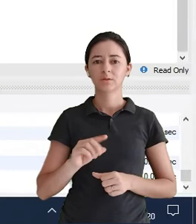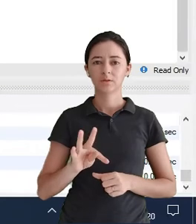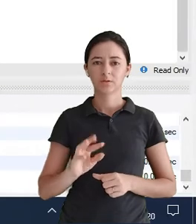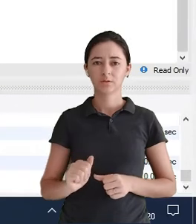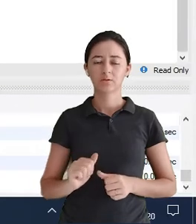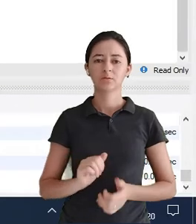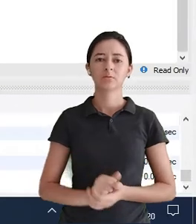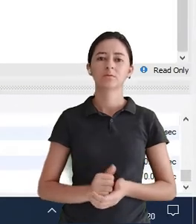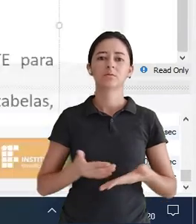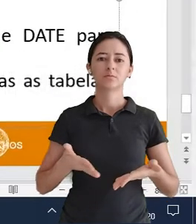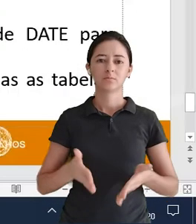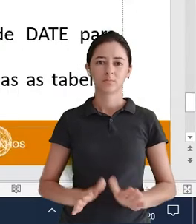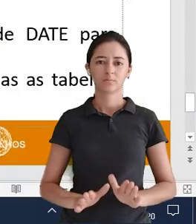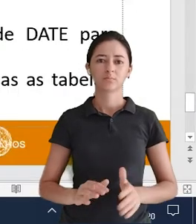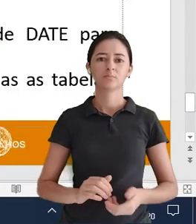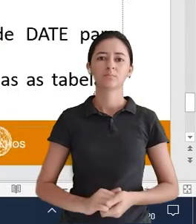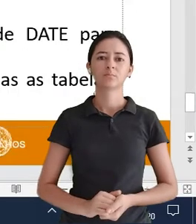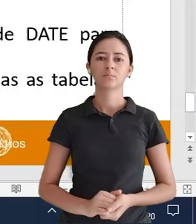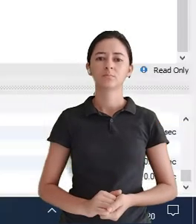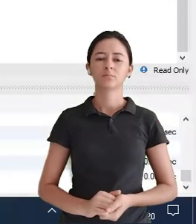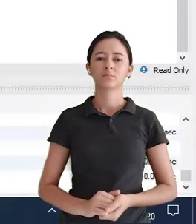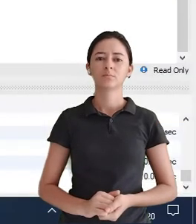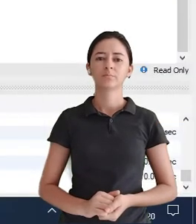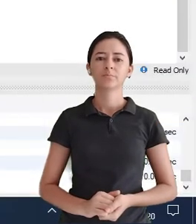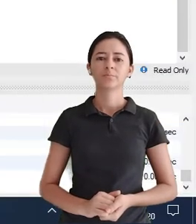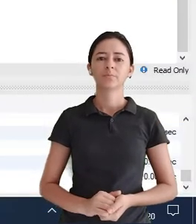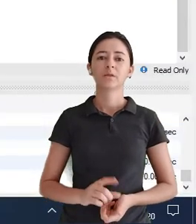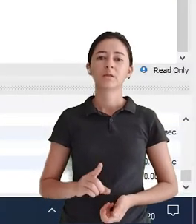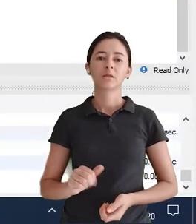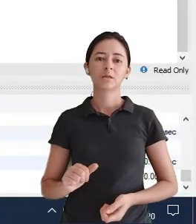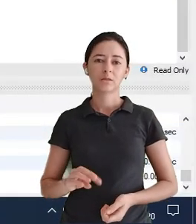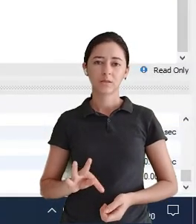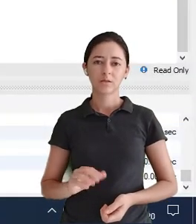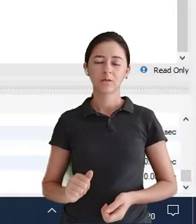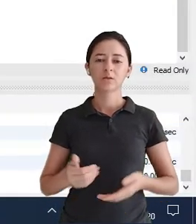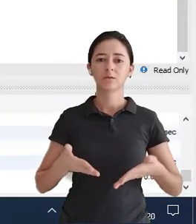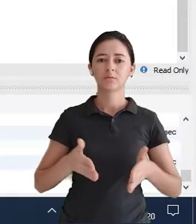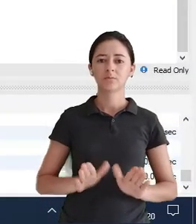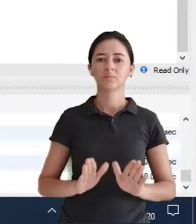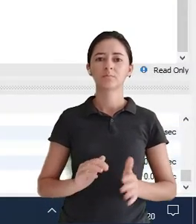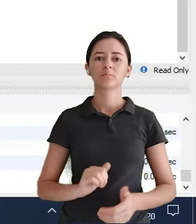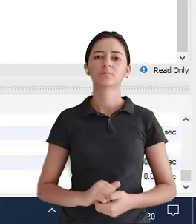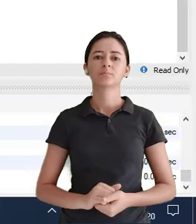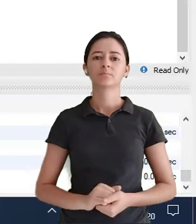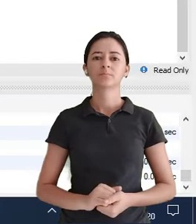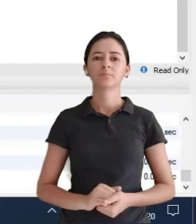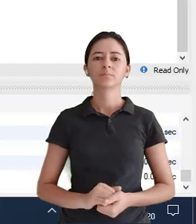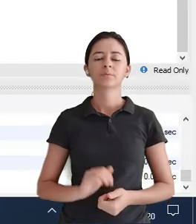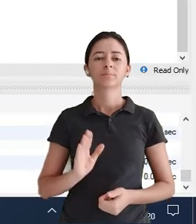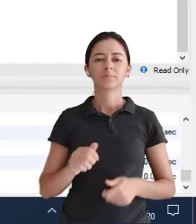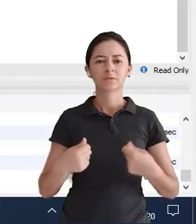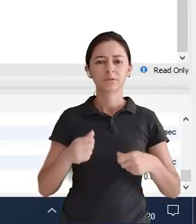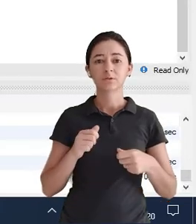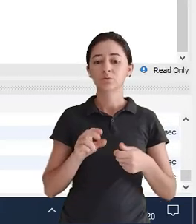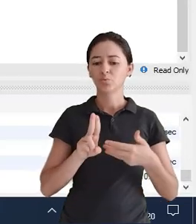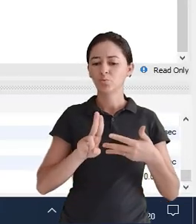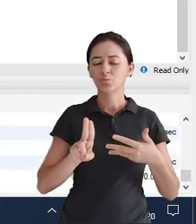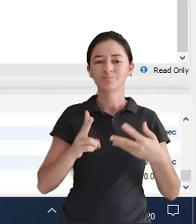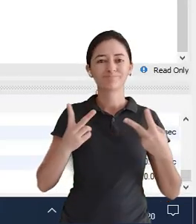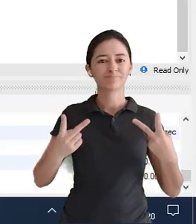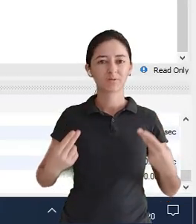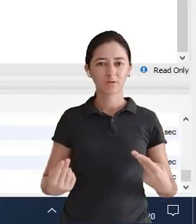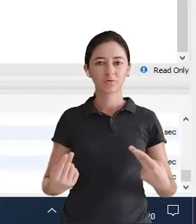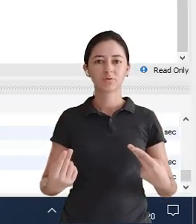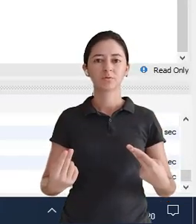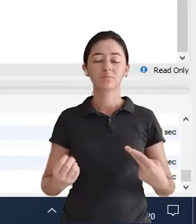atributo Data de nascimento É ele? É Data de nascimento Data nasce Né? Qual é o nome do atributo Certinho A gente precisa